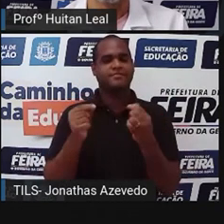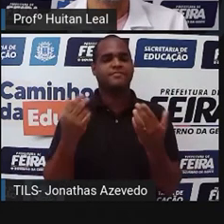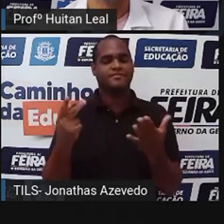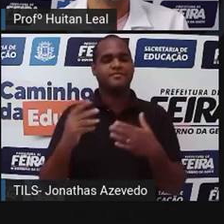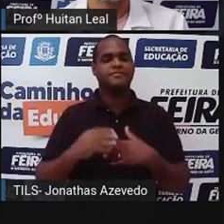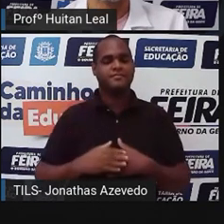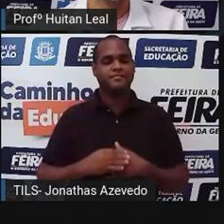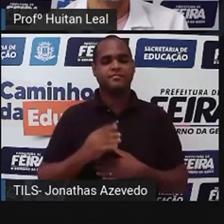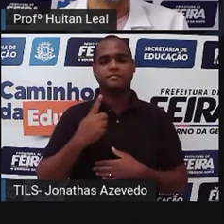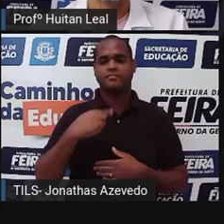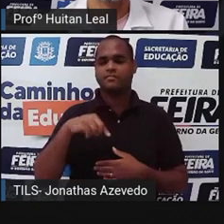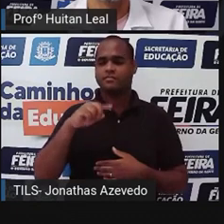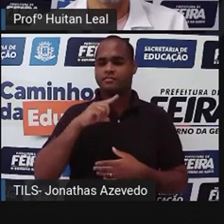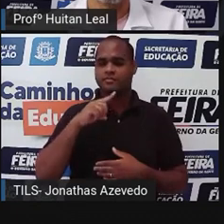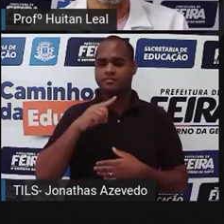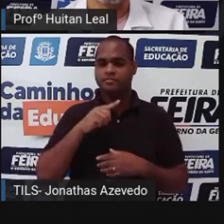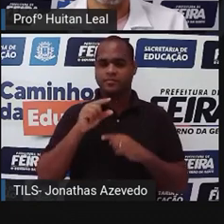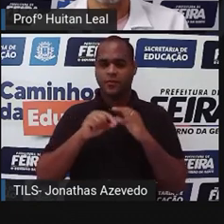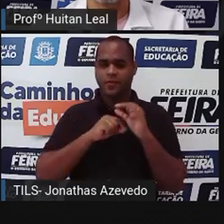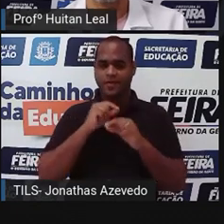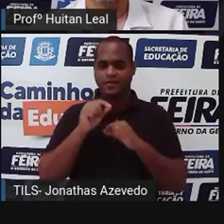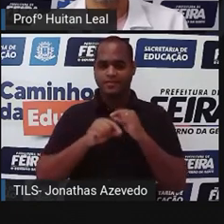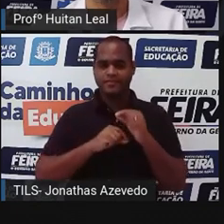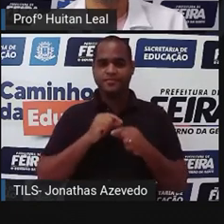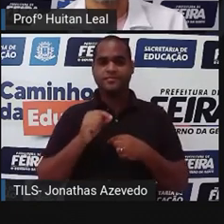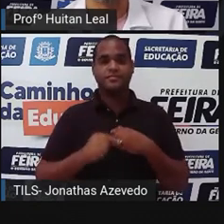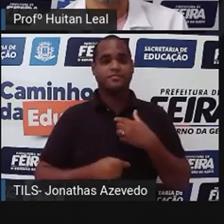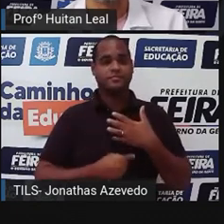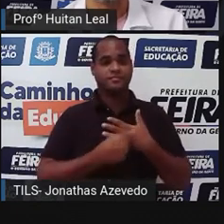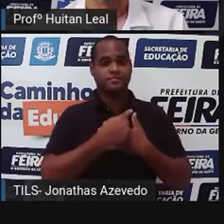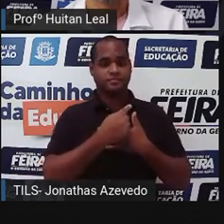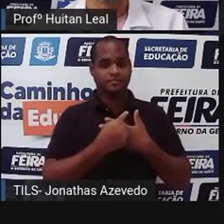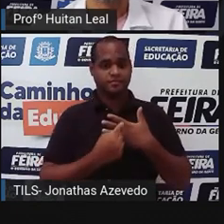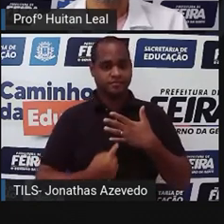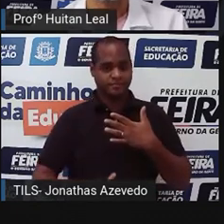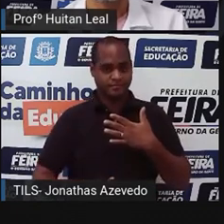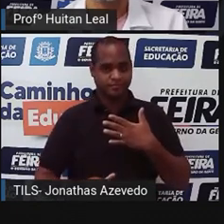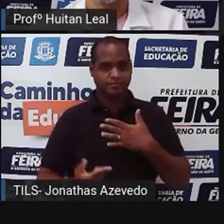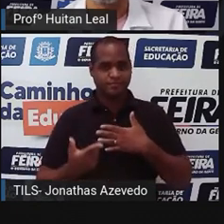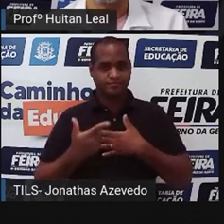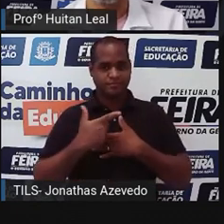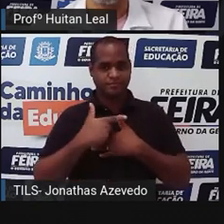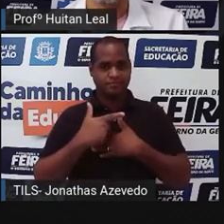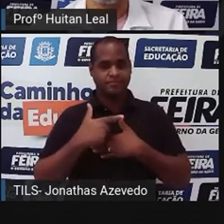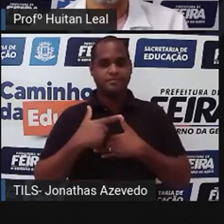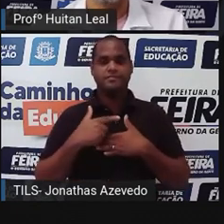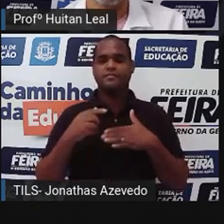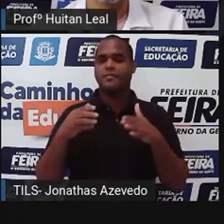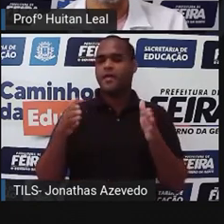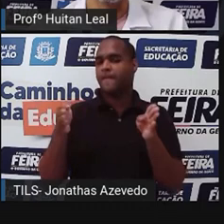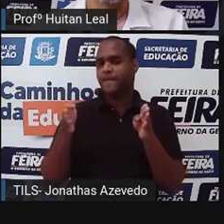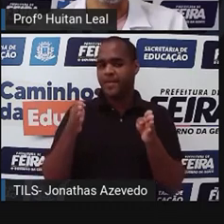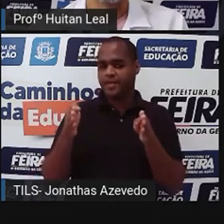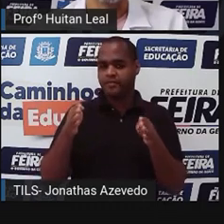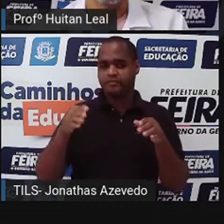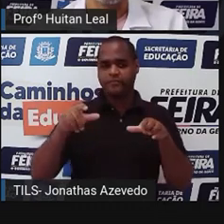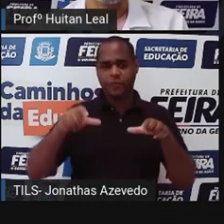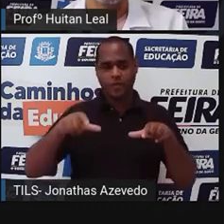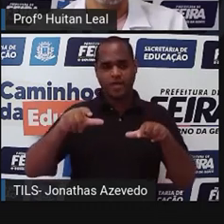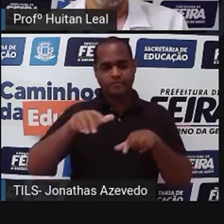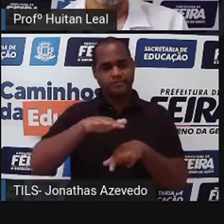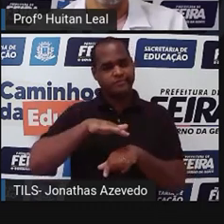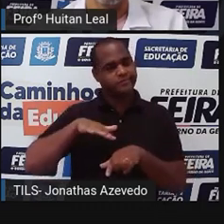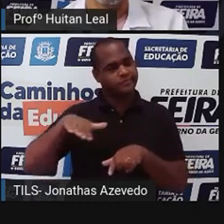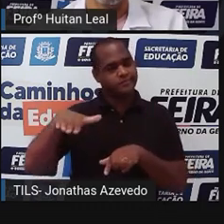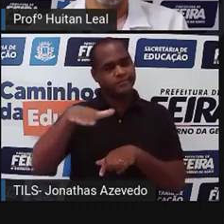Então, quais são as características do conto? As características principais. O conto, ele se passa em um determinado espaço, num espaço